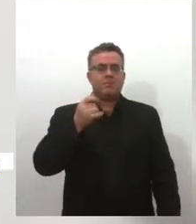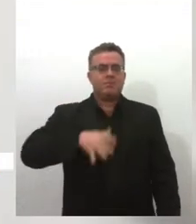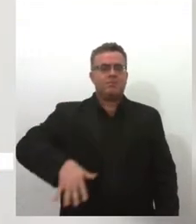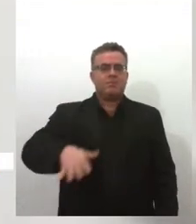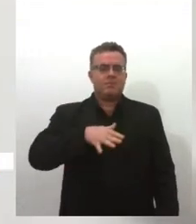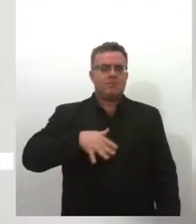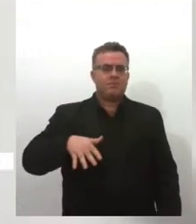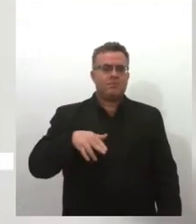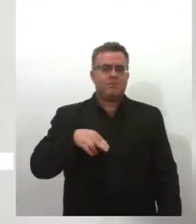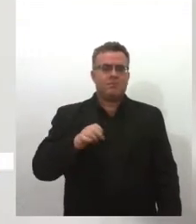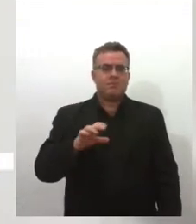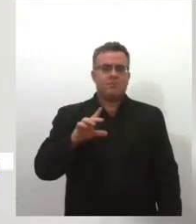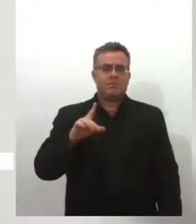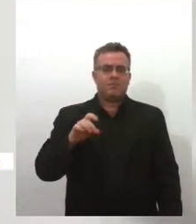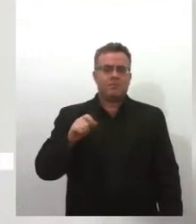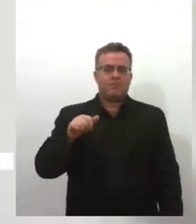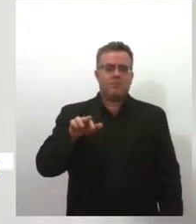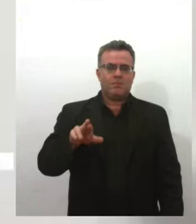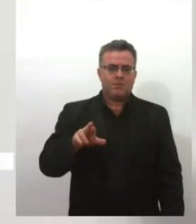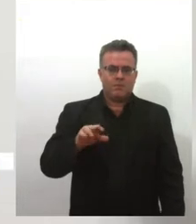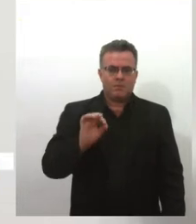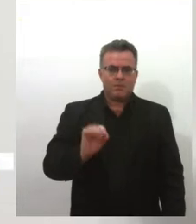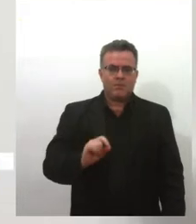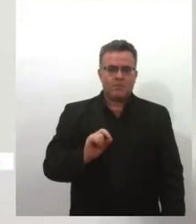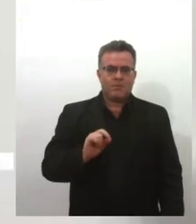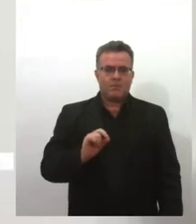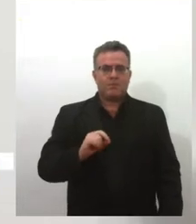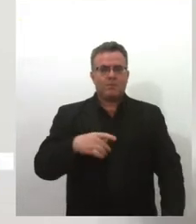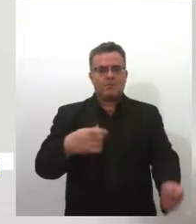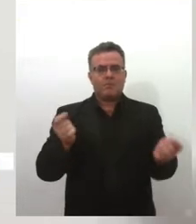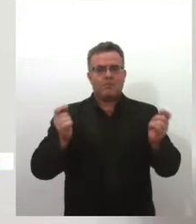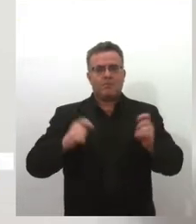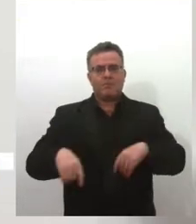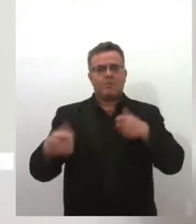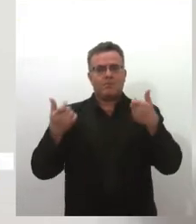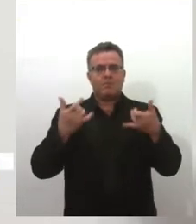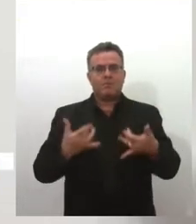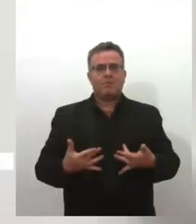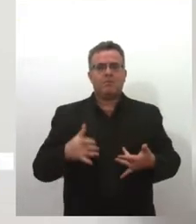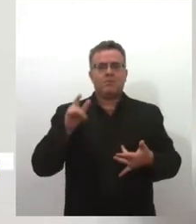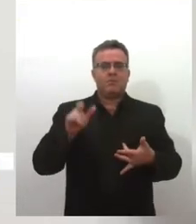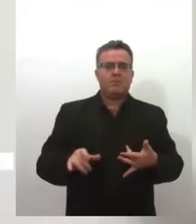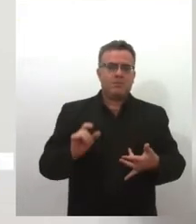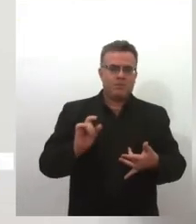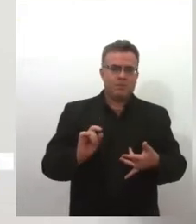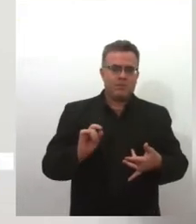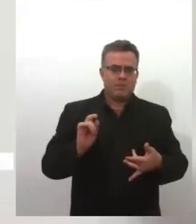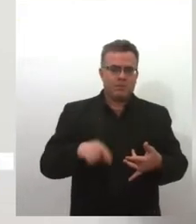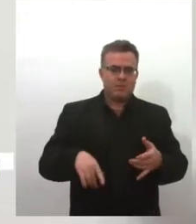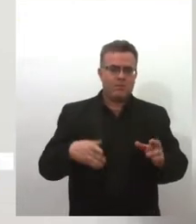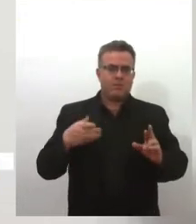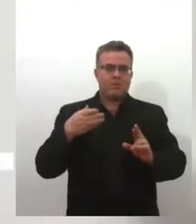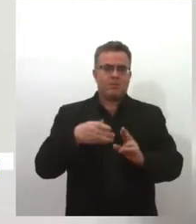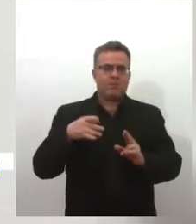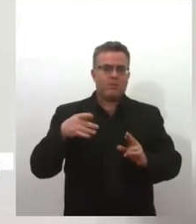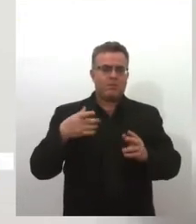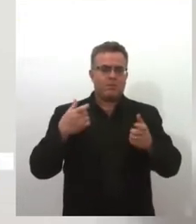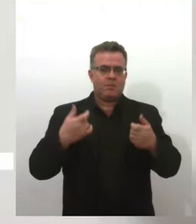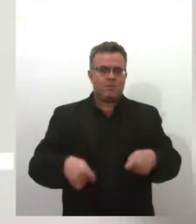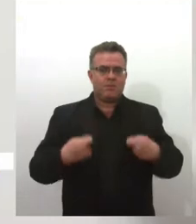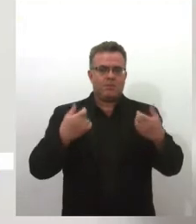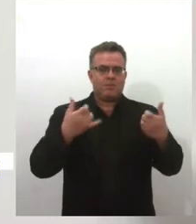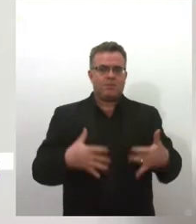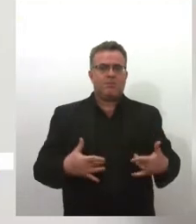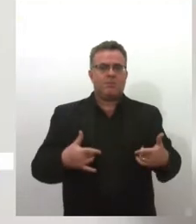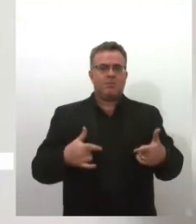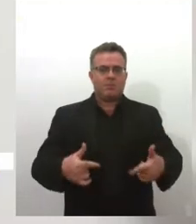Então, quando a gente fala da área nuclear, a referência que a gente tem à Marie Curie, a gente precisa também falar da luta que foi